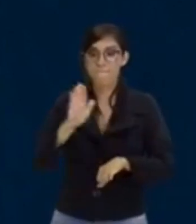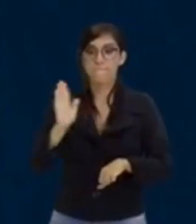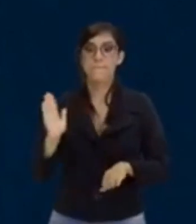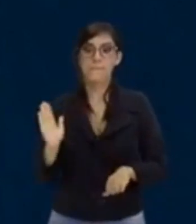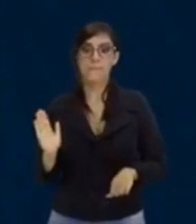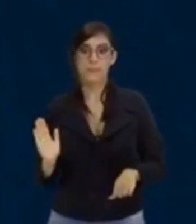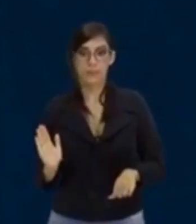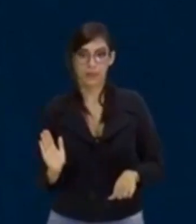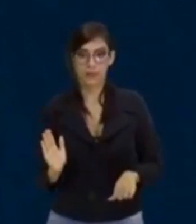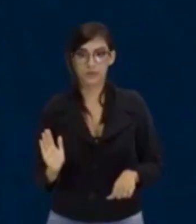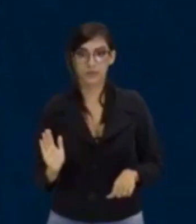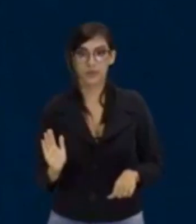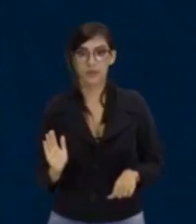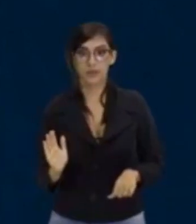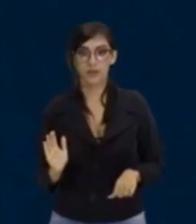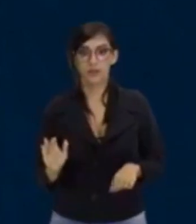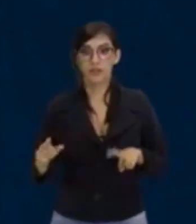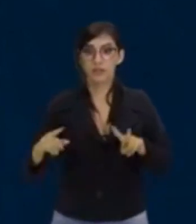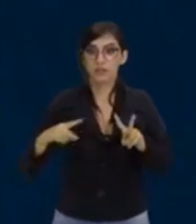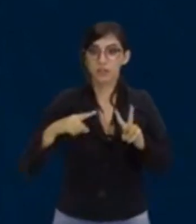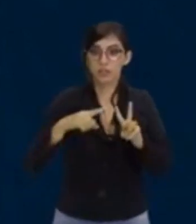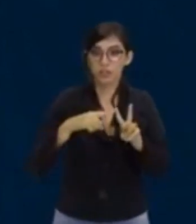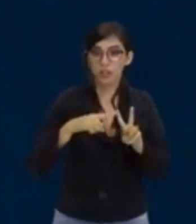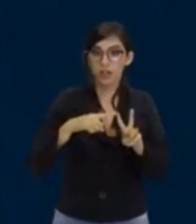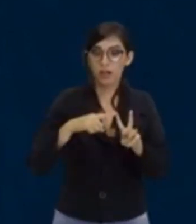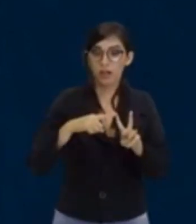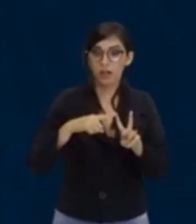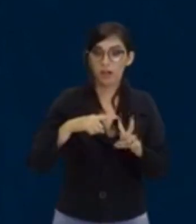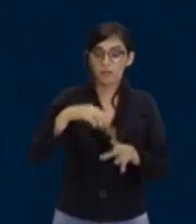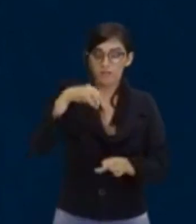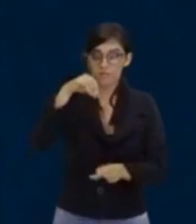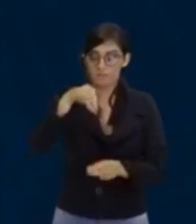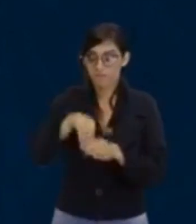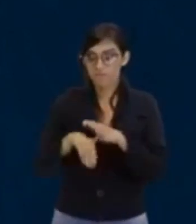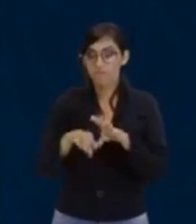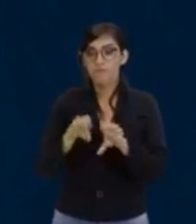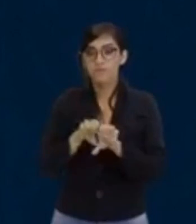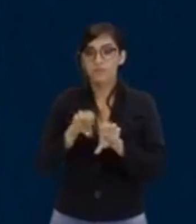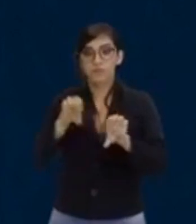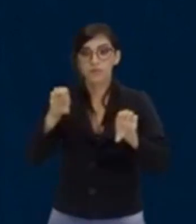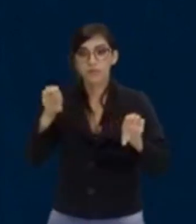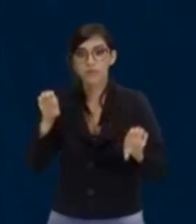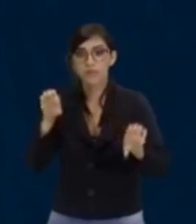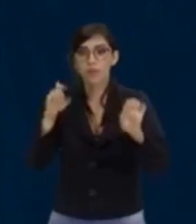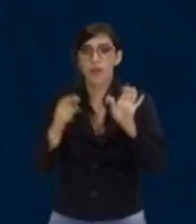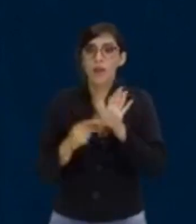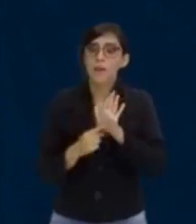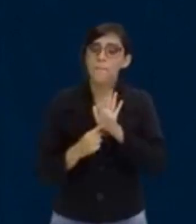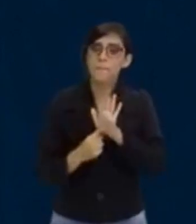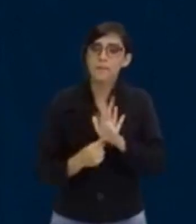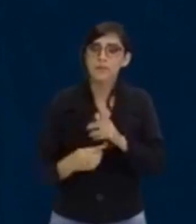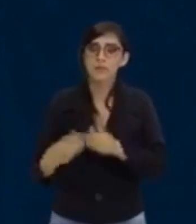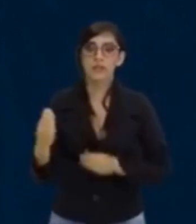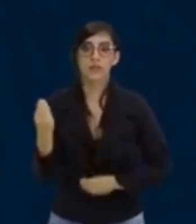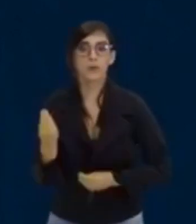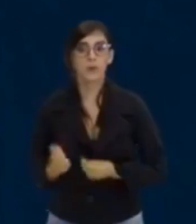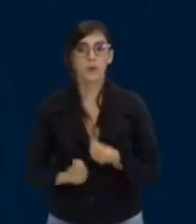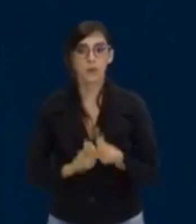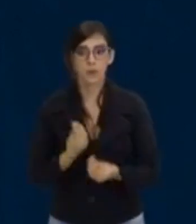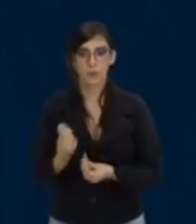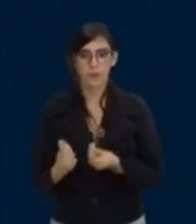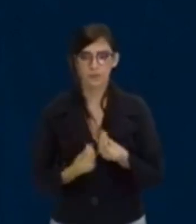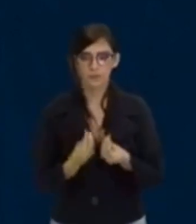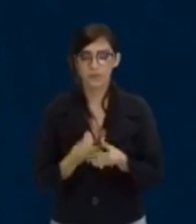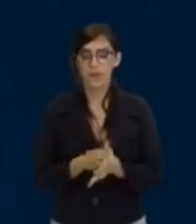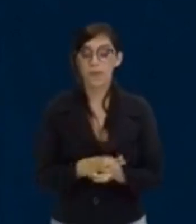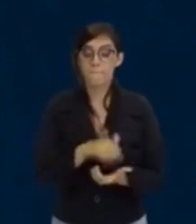de raízes de uma equação, tá? É indicada por quem? Pelo grau da equação. E nós já vimos